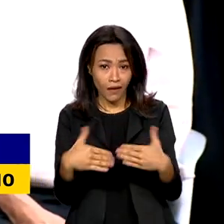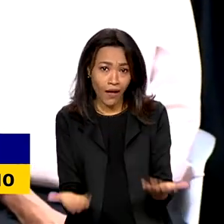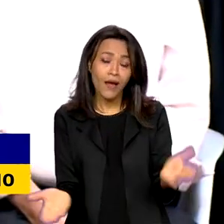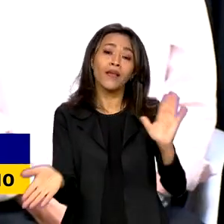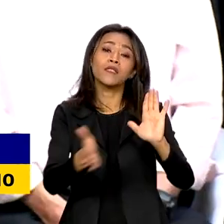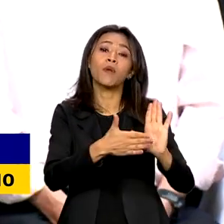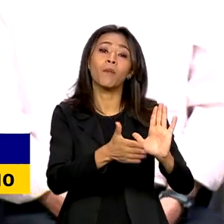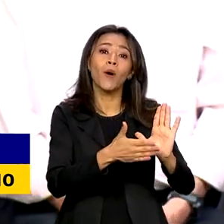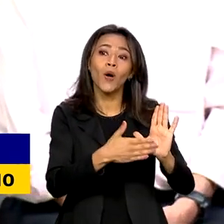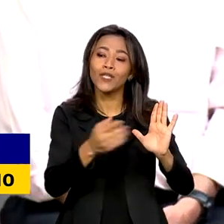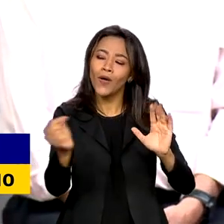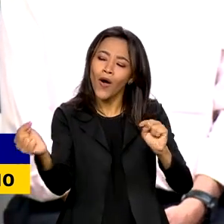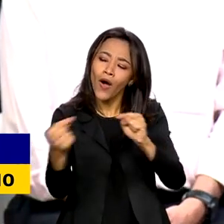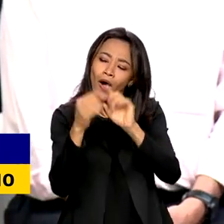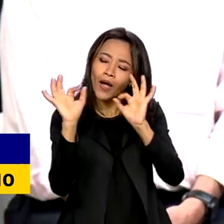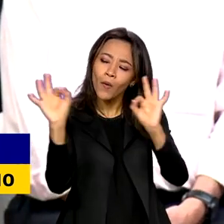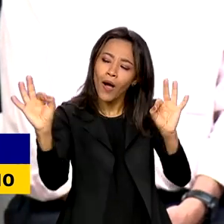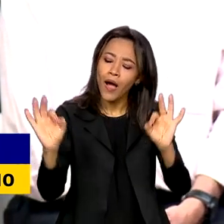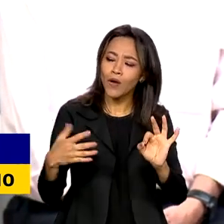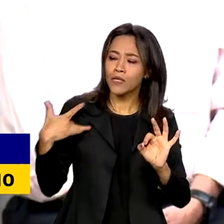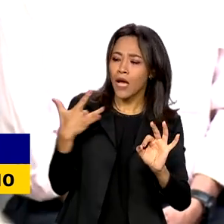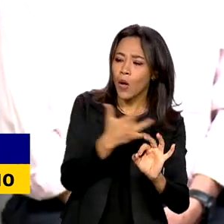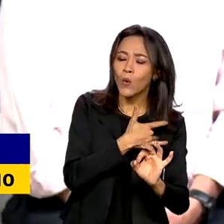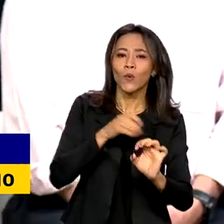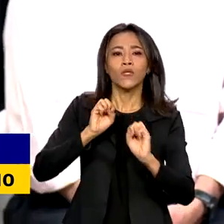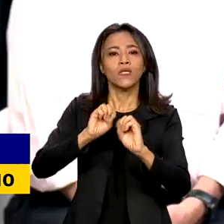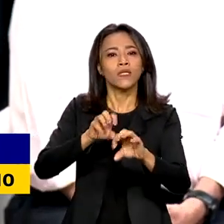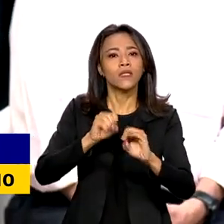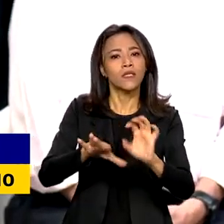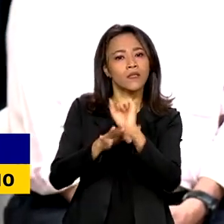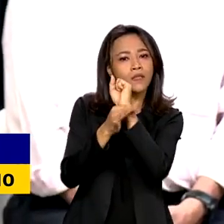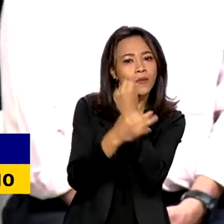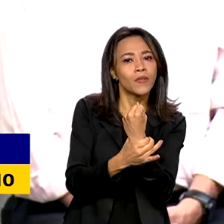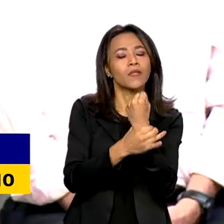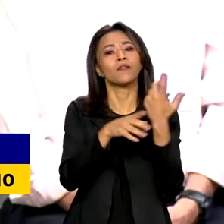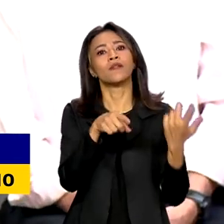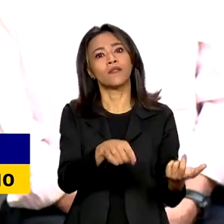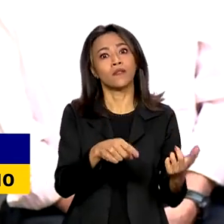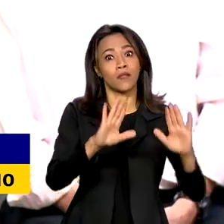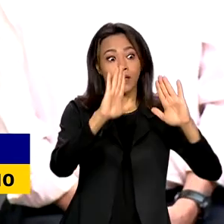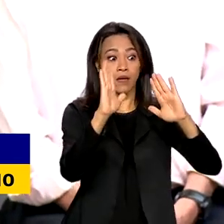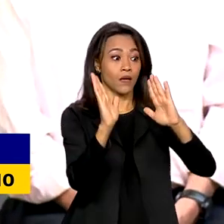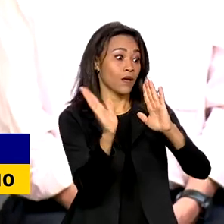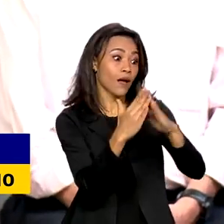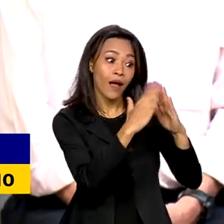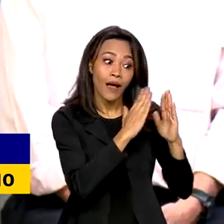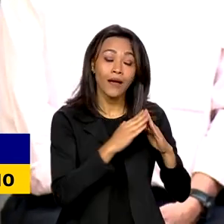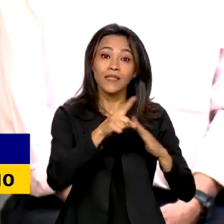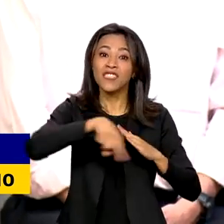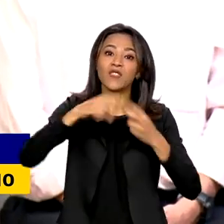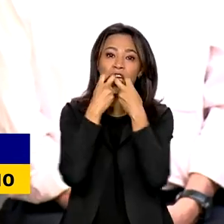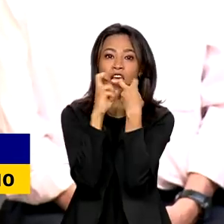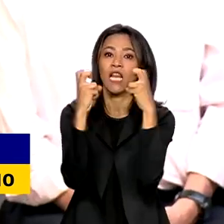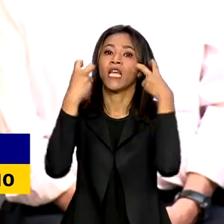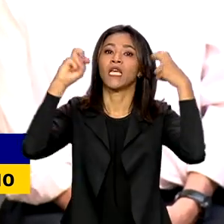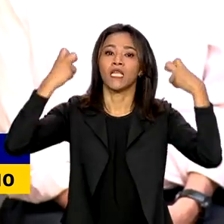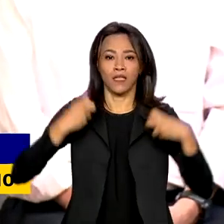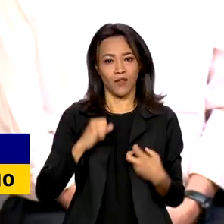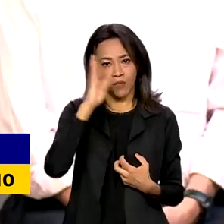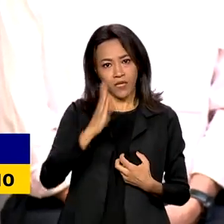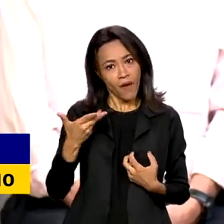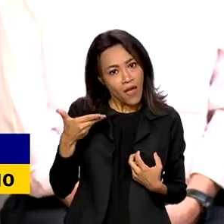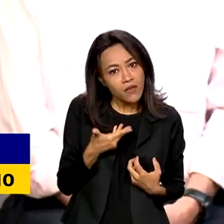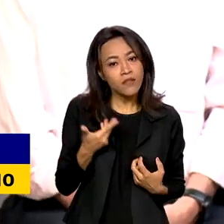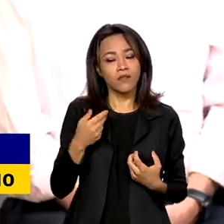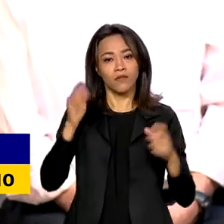muitas são idênticas. Saúde, educação, emprego, segurança pública, moradia. Isso grita no Brasil porque é isso que o